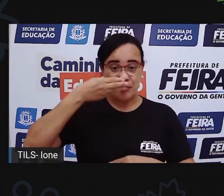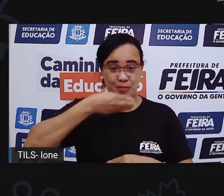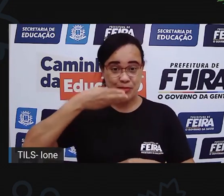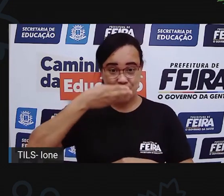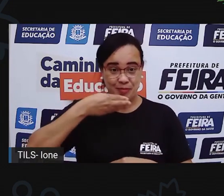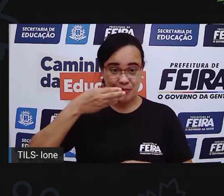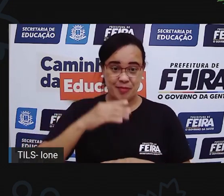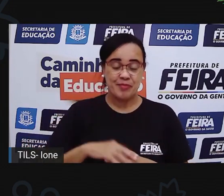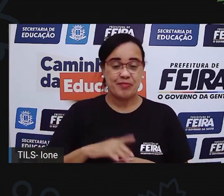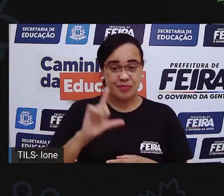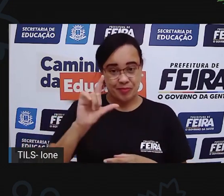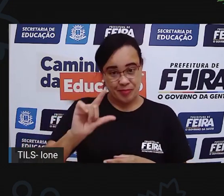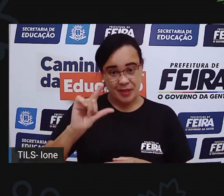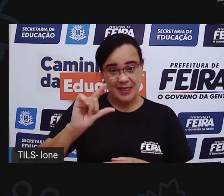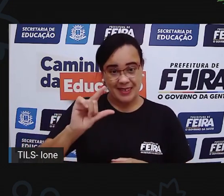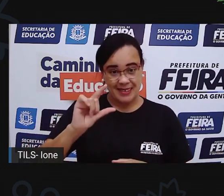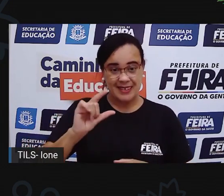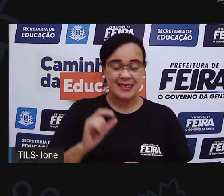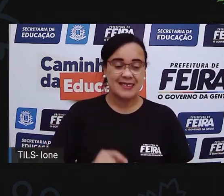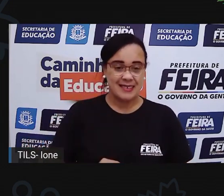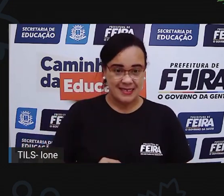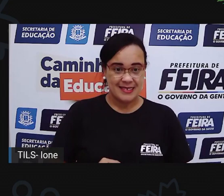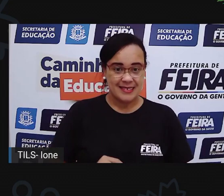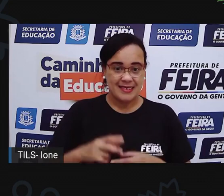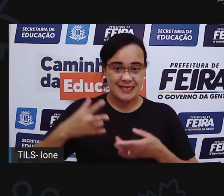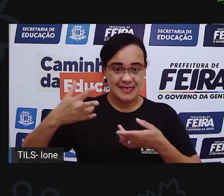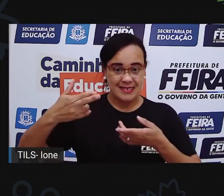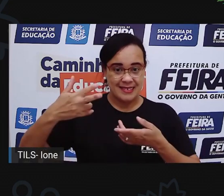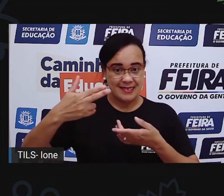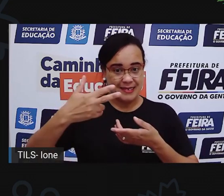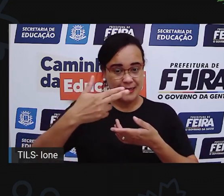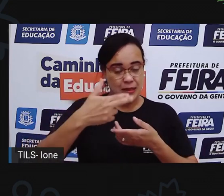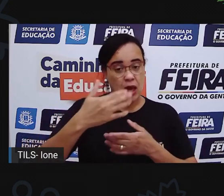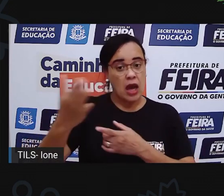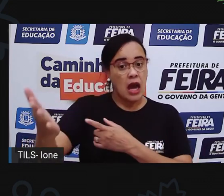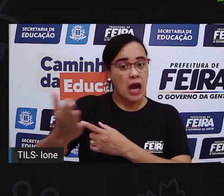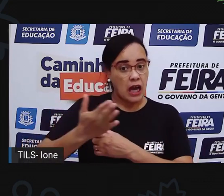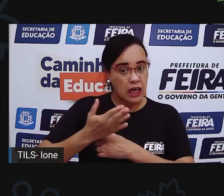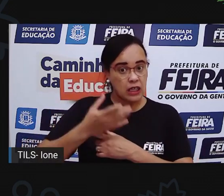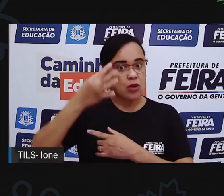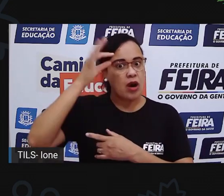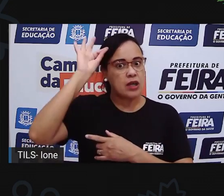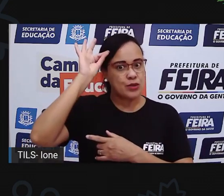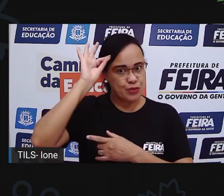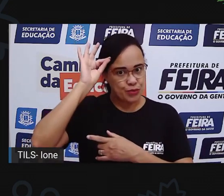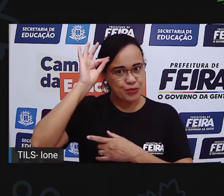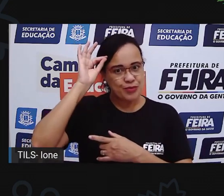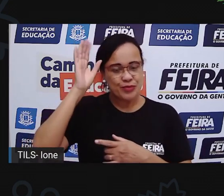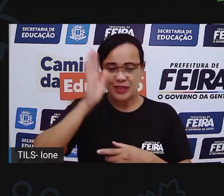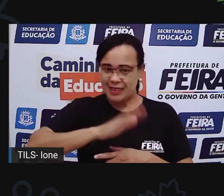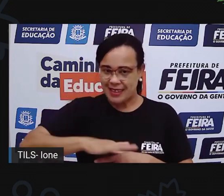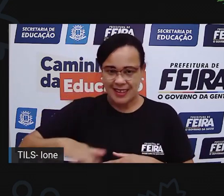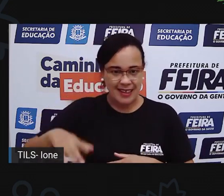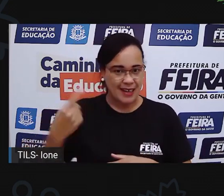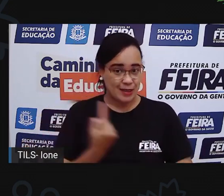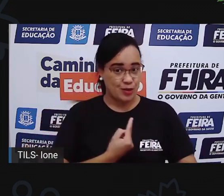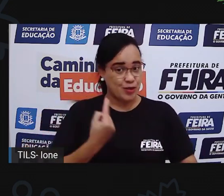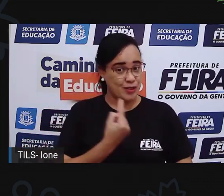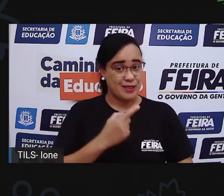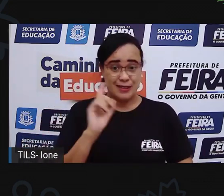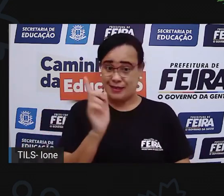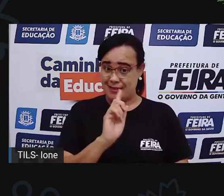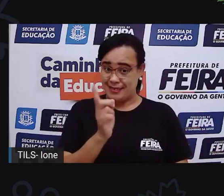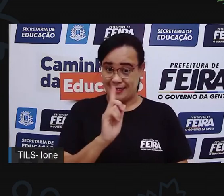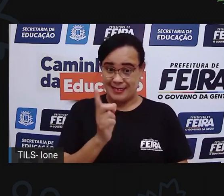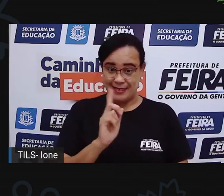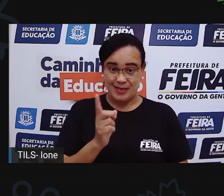pequenininha. E aí, lembrando que vocês vão precisar da ajuda de um adulto, tá certo? Para poder cortar direitinho, porque senão,